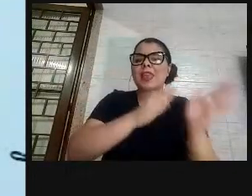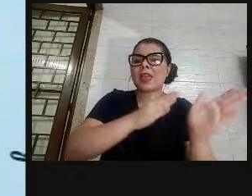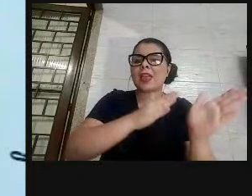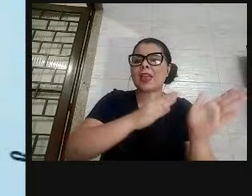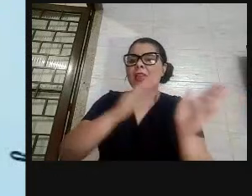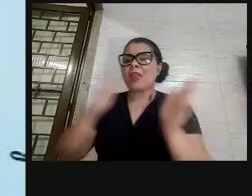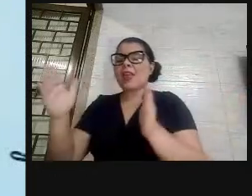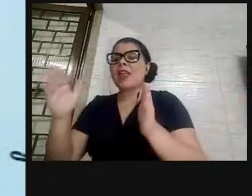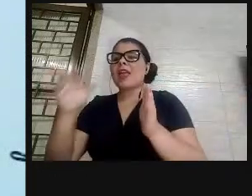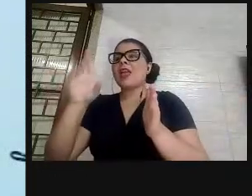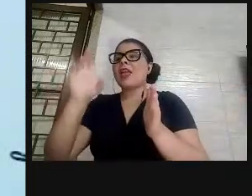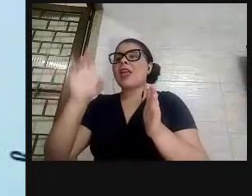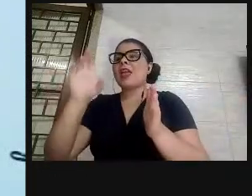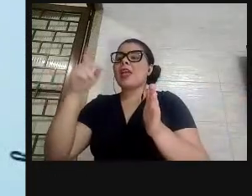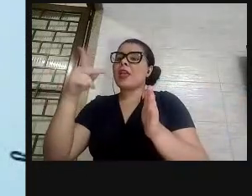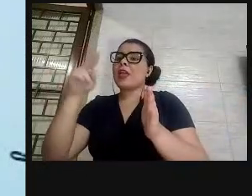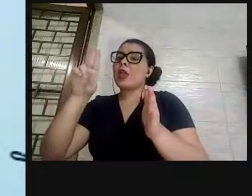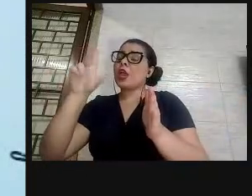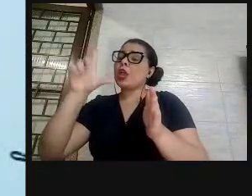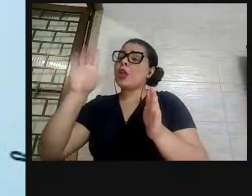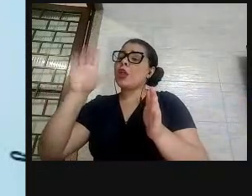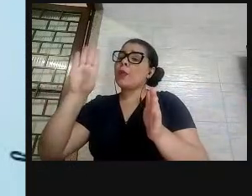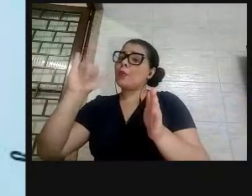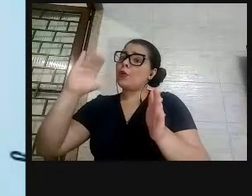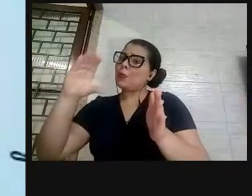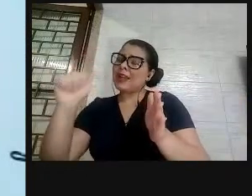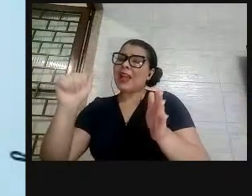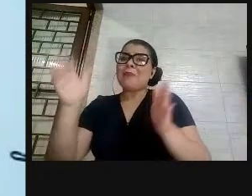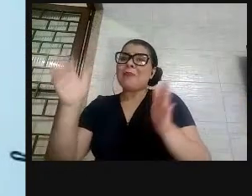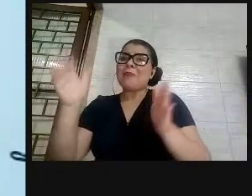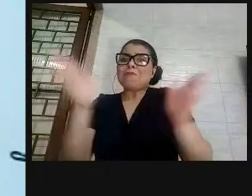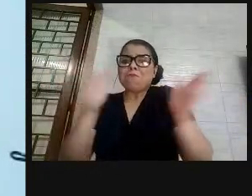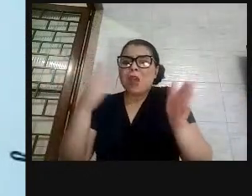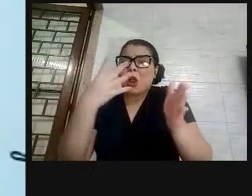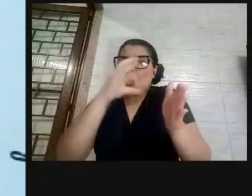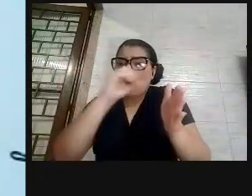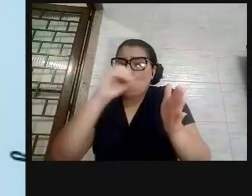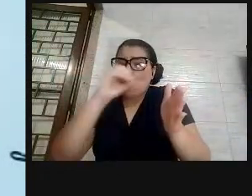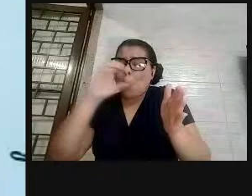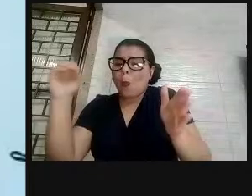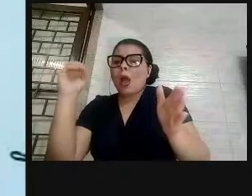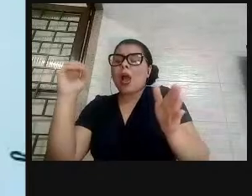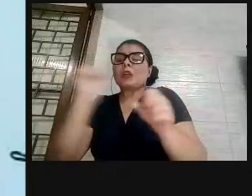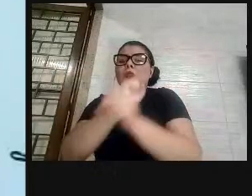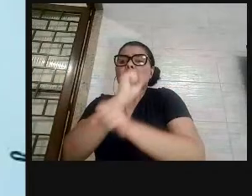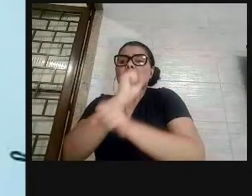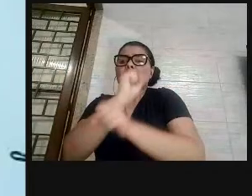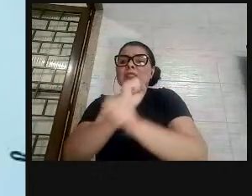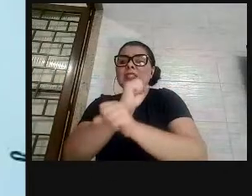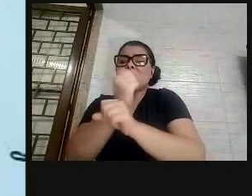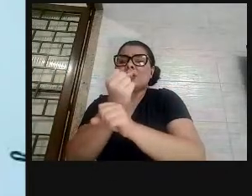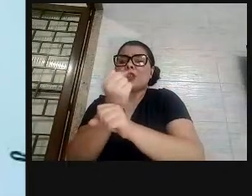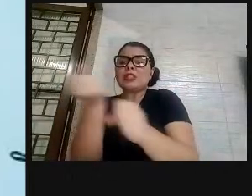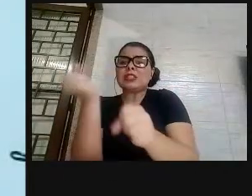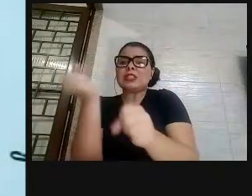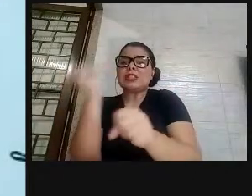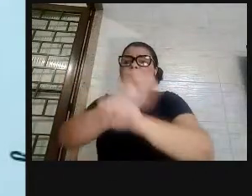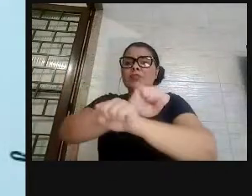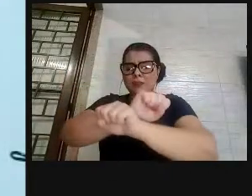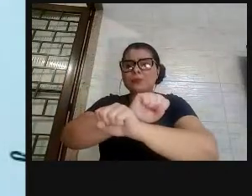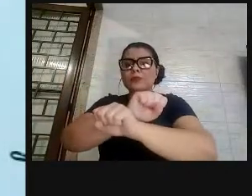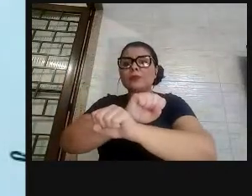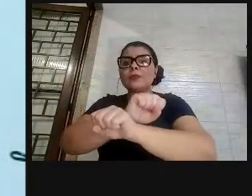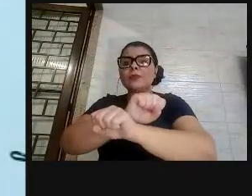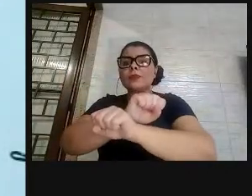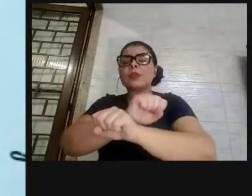1889, nós tivemos quase 400 anos de escravidão. O que é a escravidão? A escravidão é a